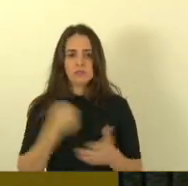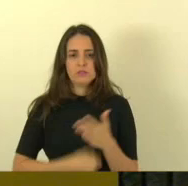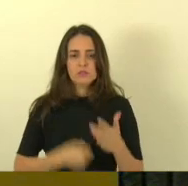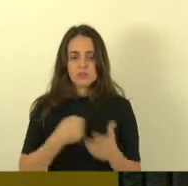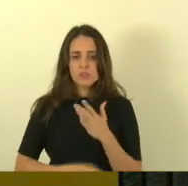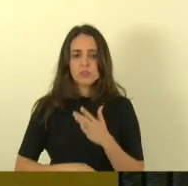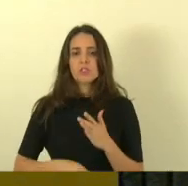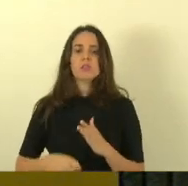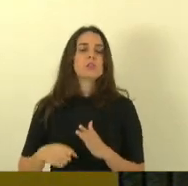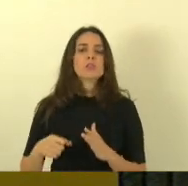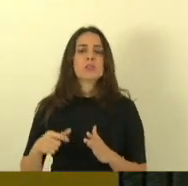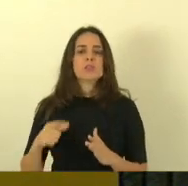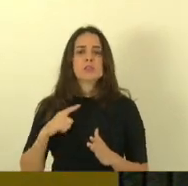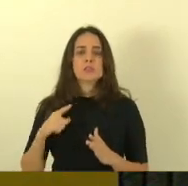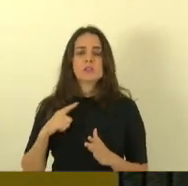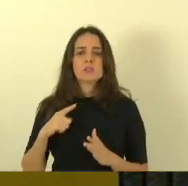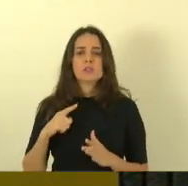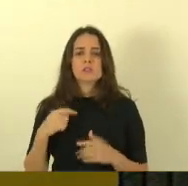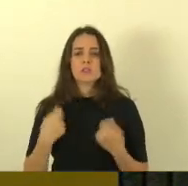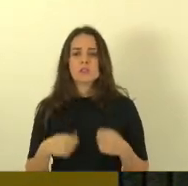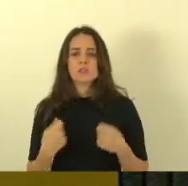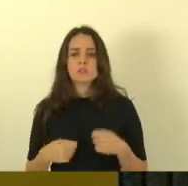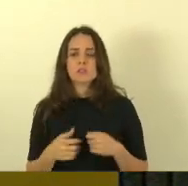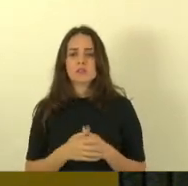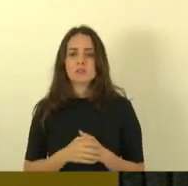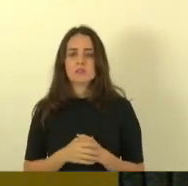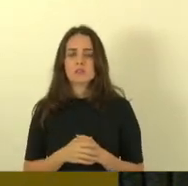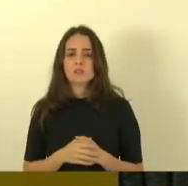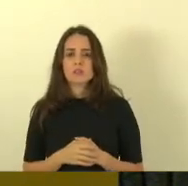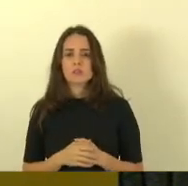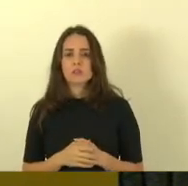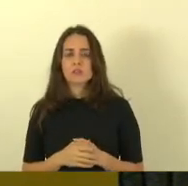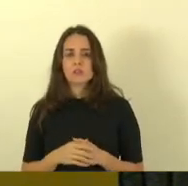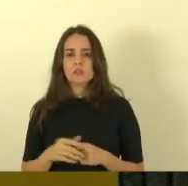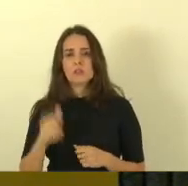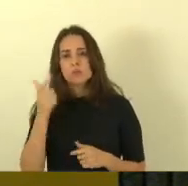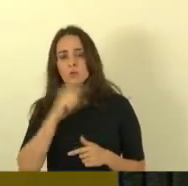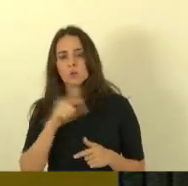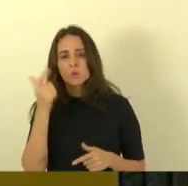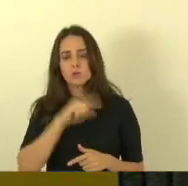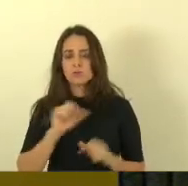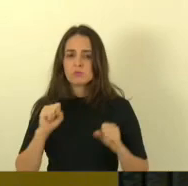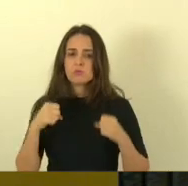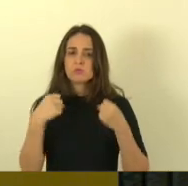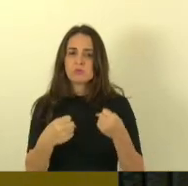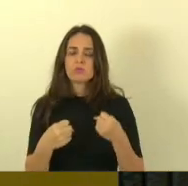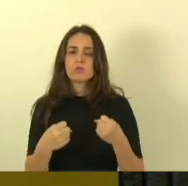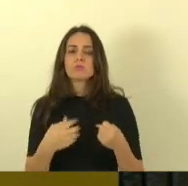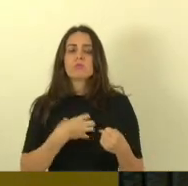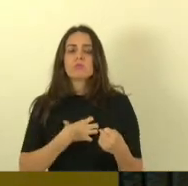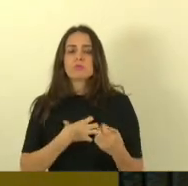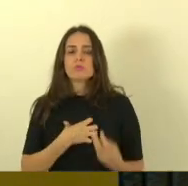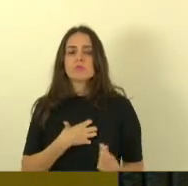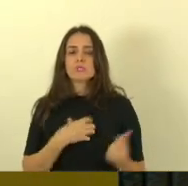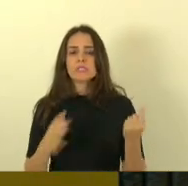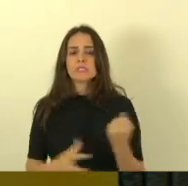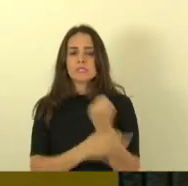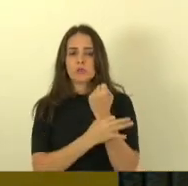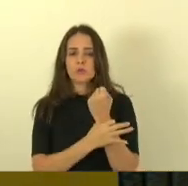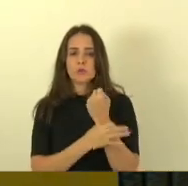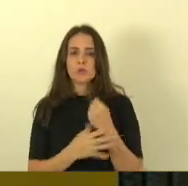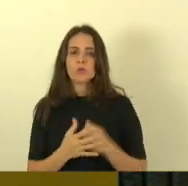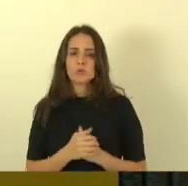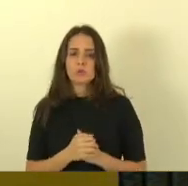e das demais forças de segurança que tem fazenda aí dos trancos e barrancos o máximo possível para nos dar a sensação de segurança e por lutar por